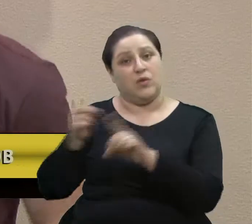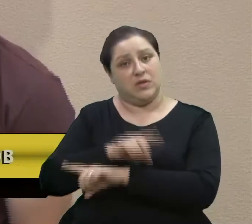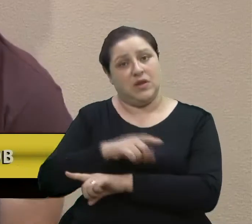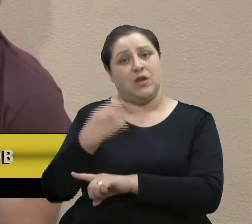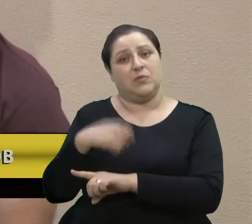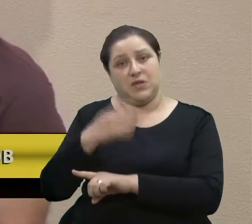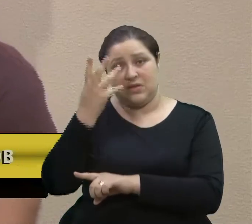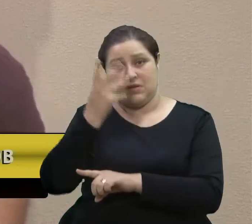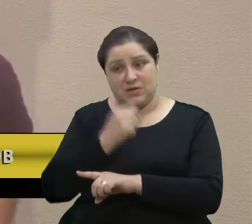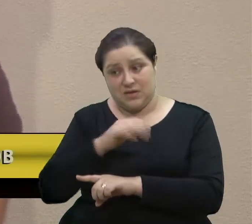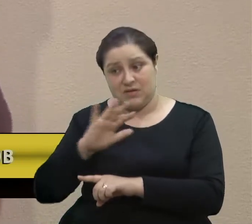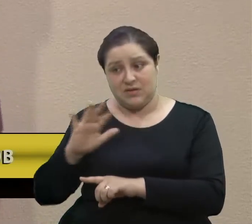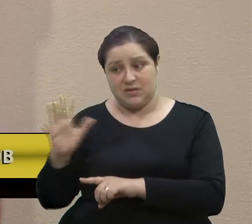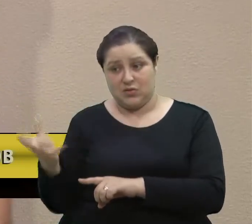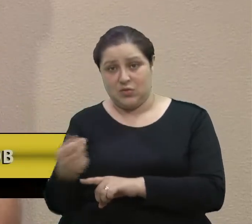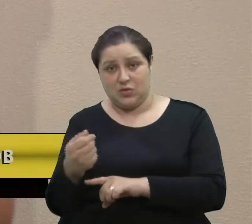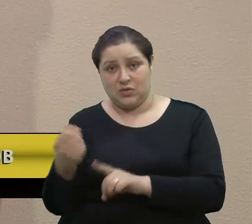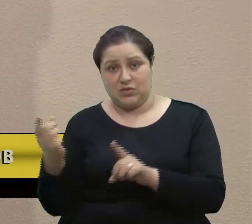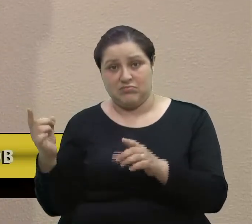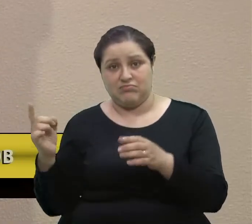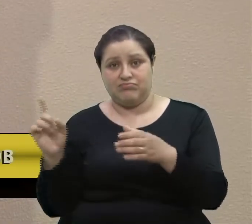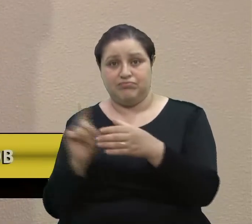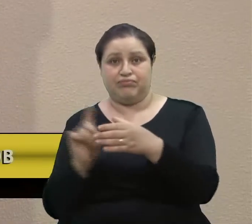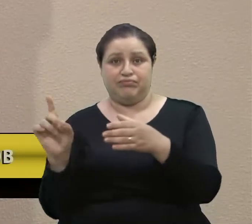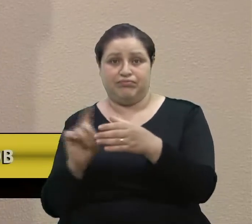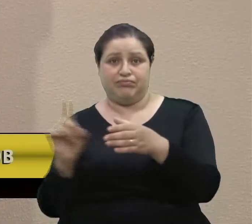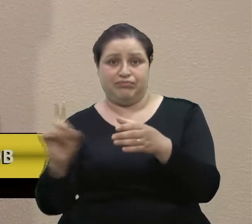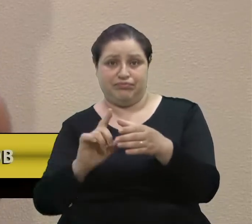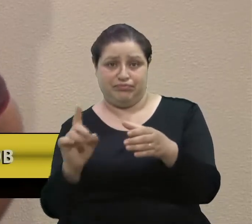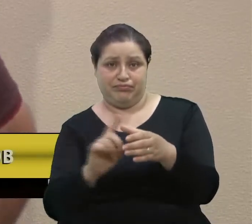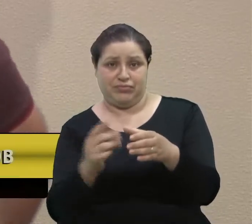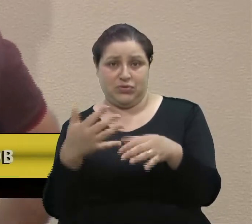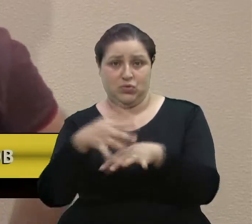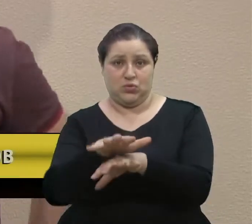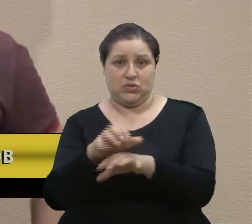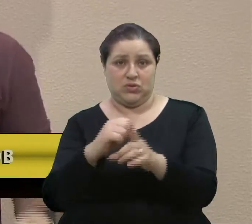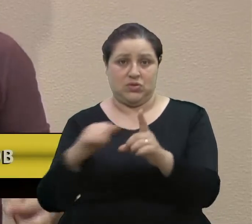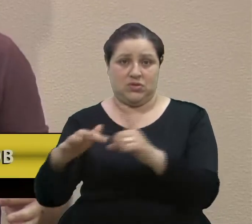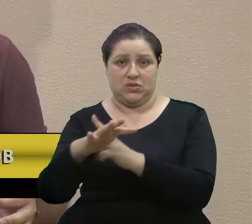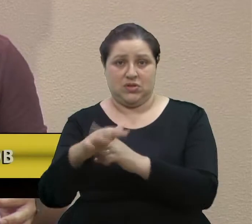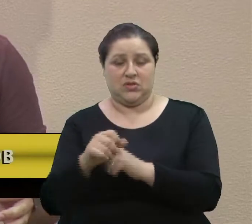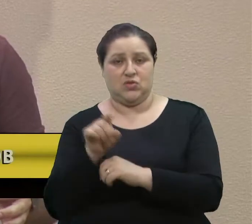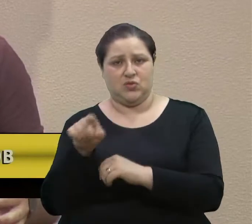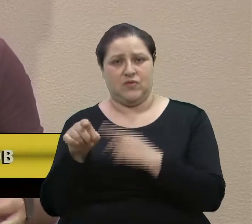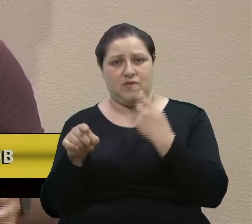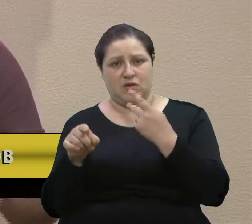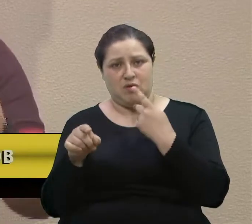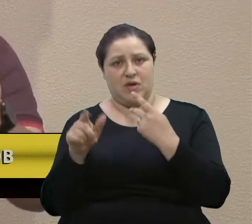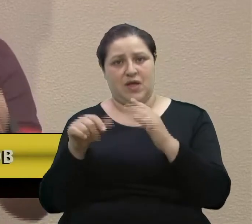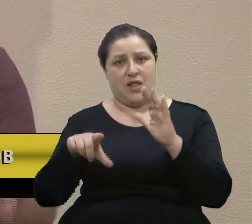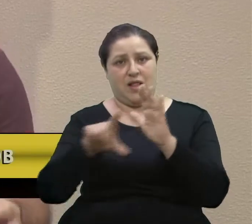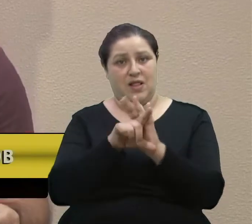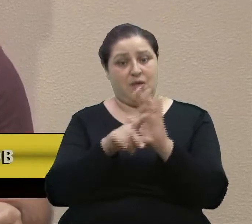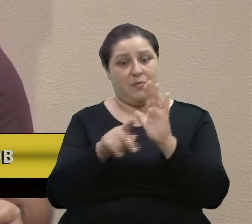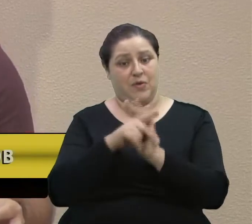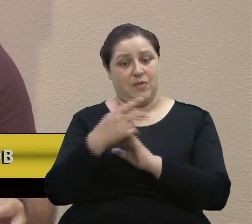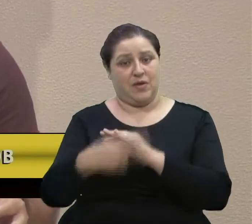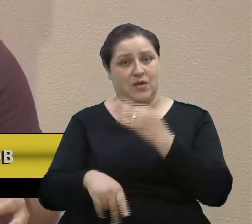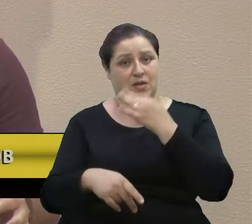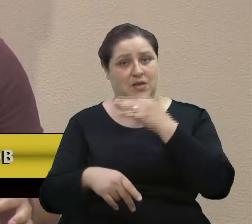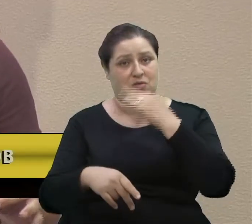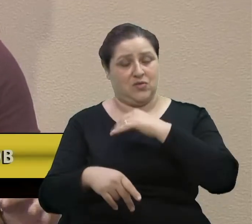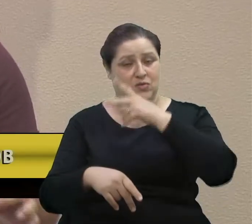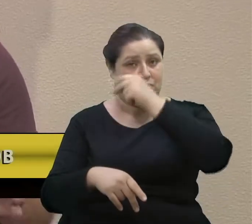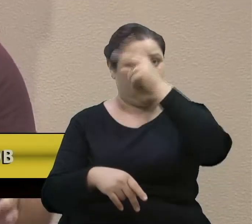sociedade. Essa legislação que a senhora trata, e o vereador Lucas pegou muito bem, uma legislação para o município de Caxias do Sul,